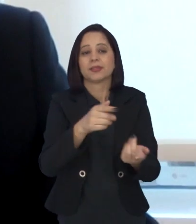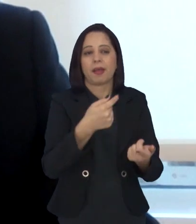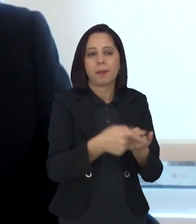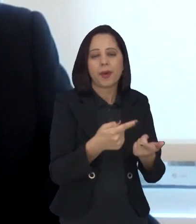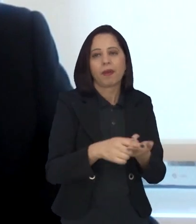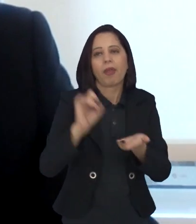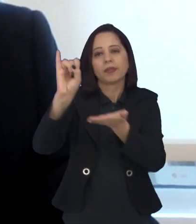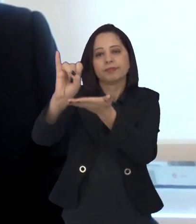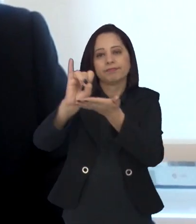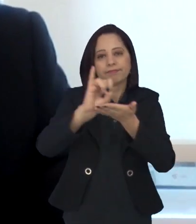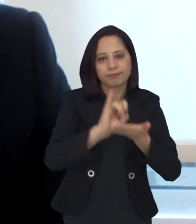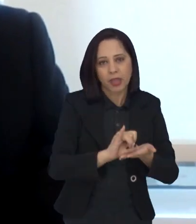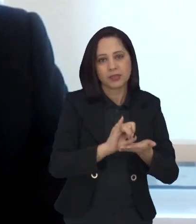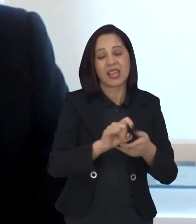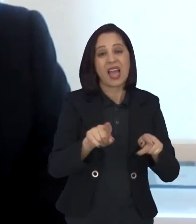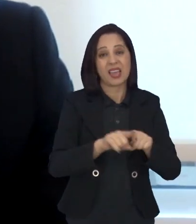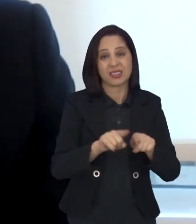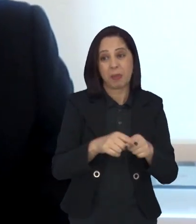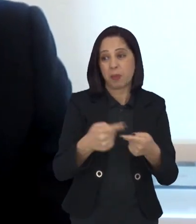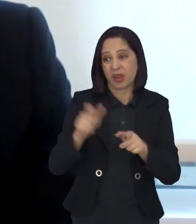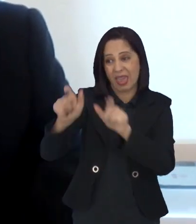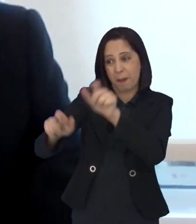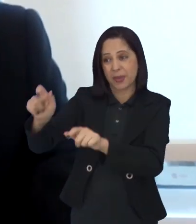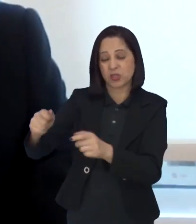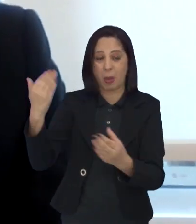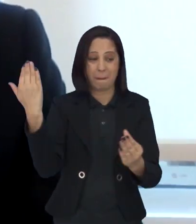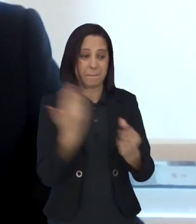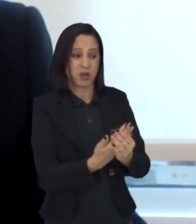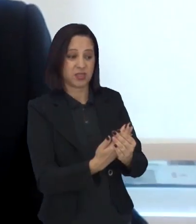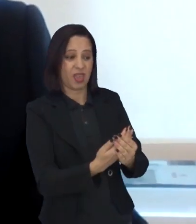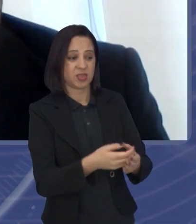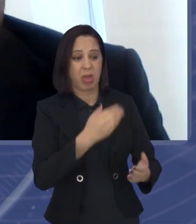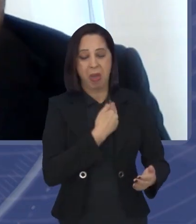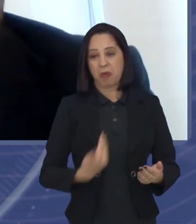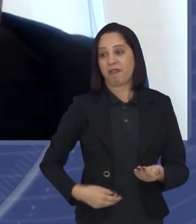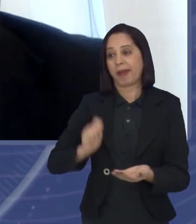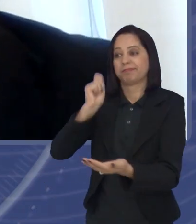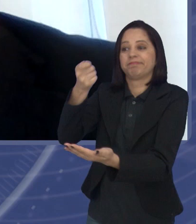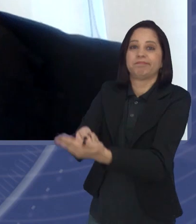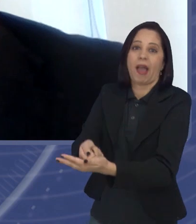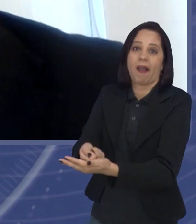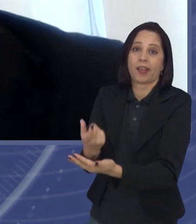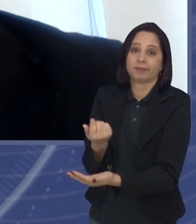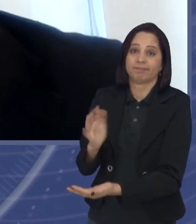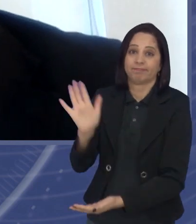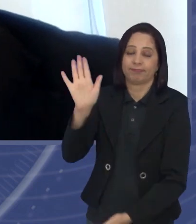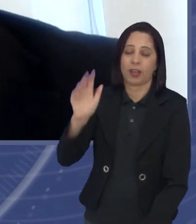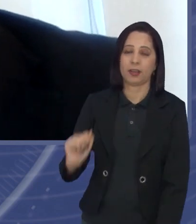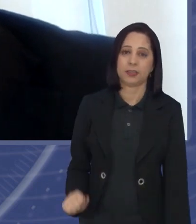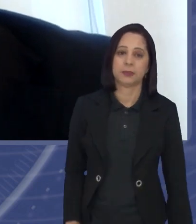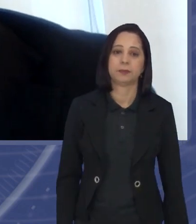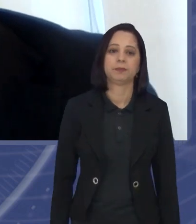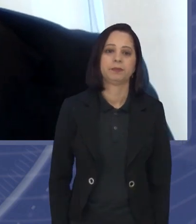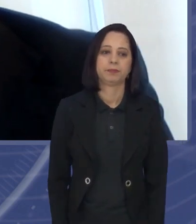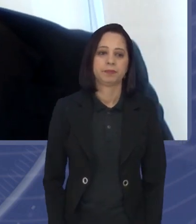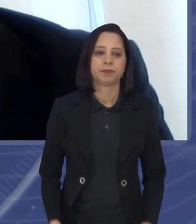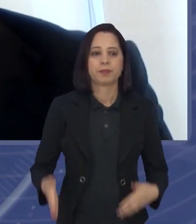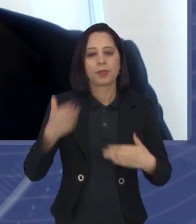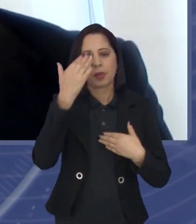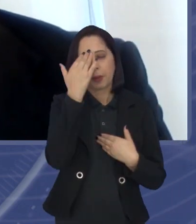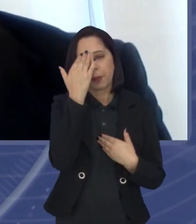sofridos de pacientes que precisam do medicamento. Tá joia, Lucas. Quero agradecer a sua